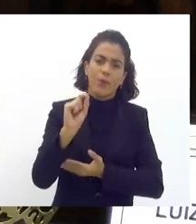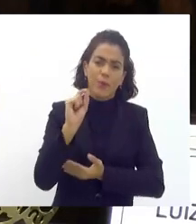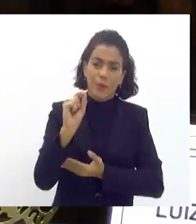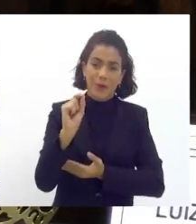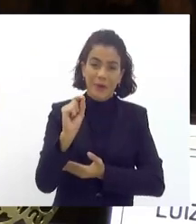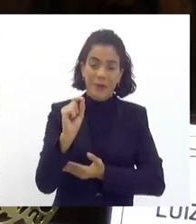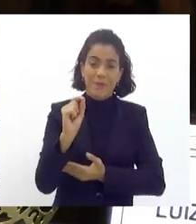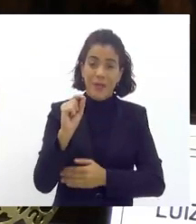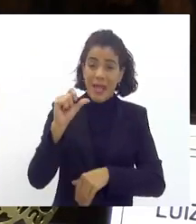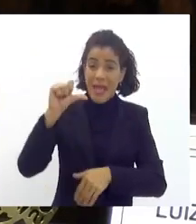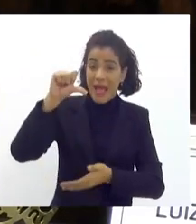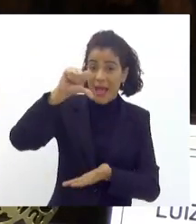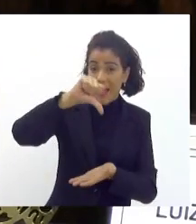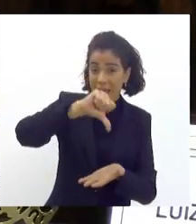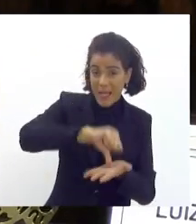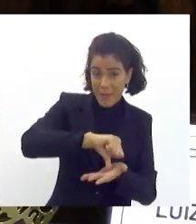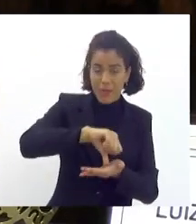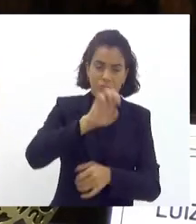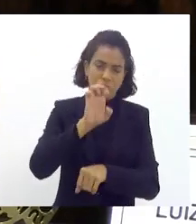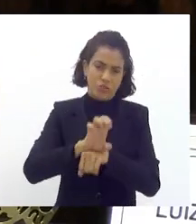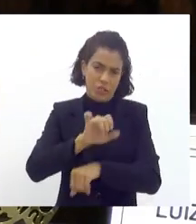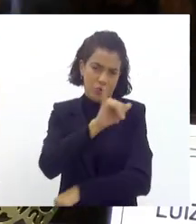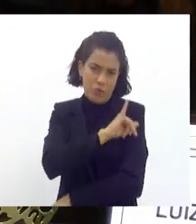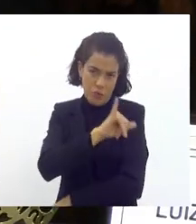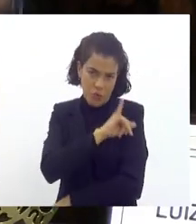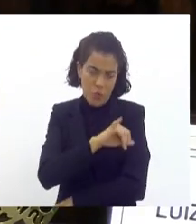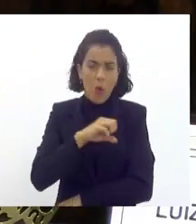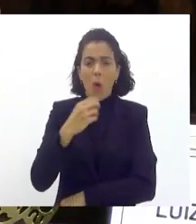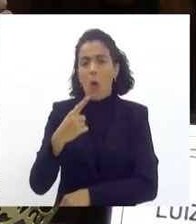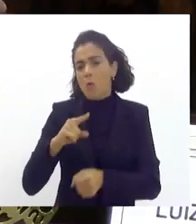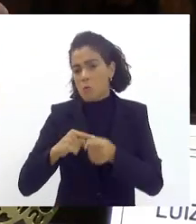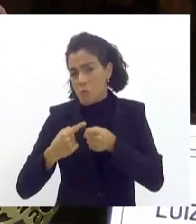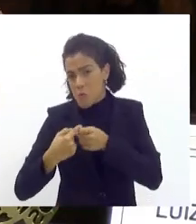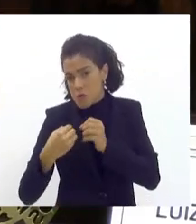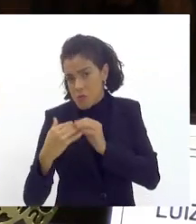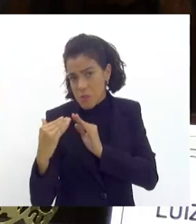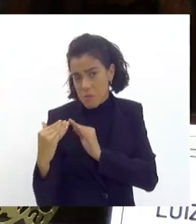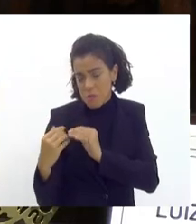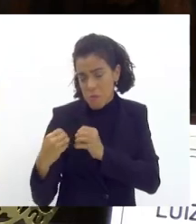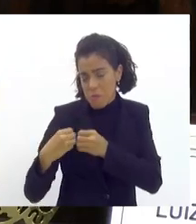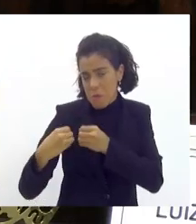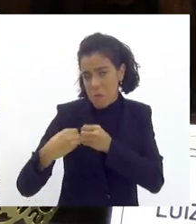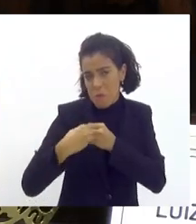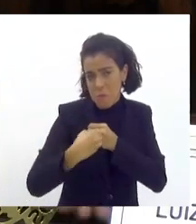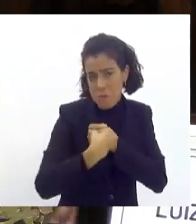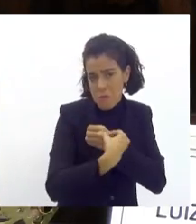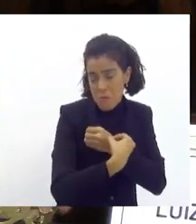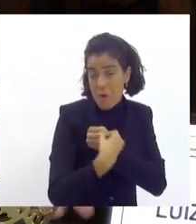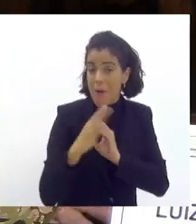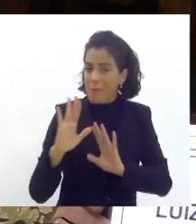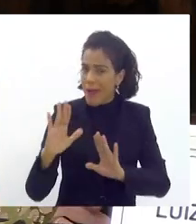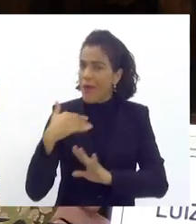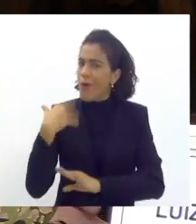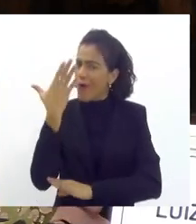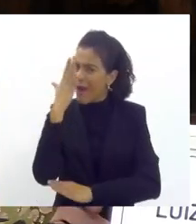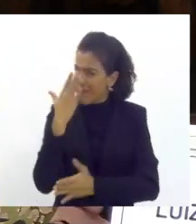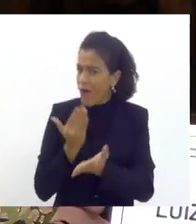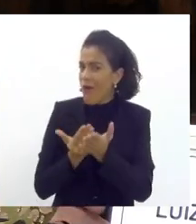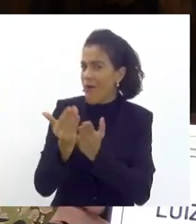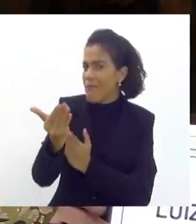capital do estado do Rio de Janeiro seja nos municípios vizinhos a gente sabe que o carnaval começa antes